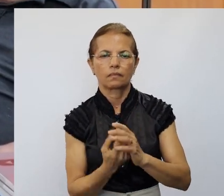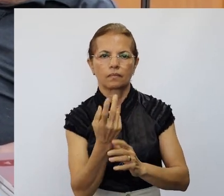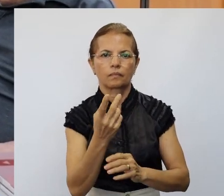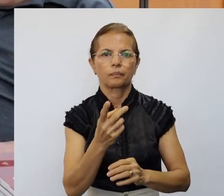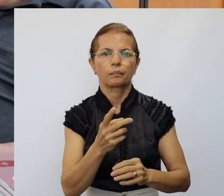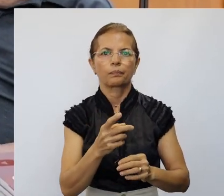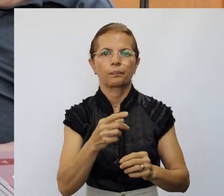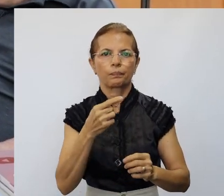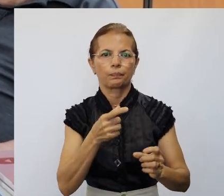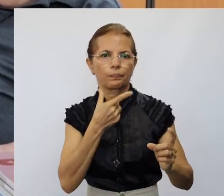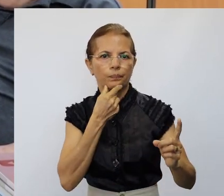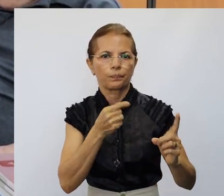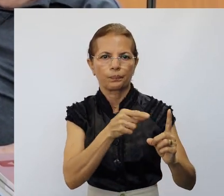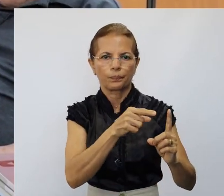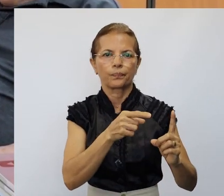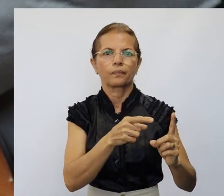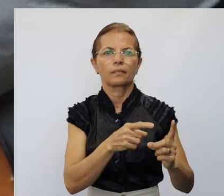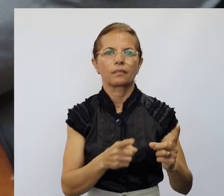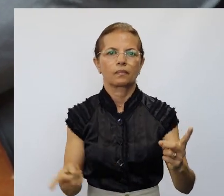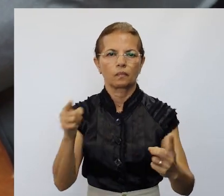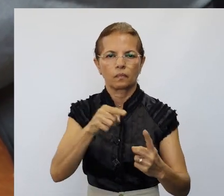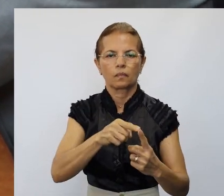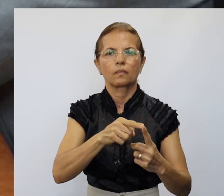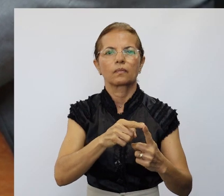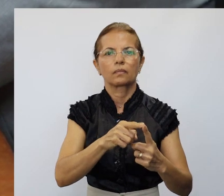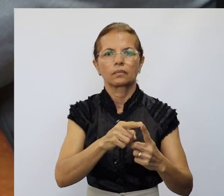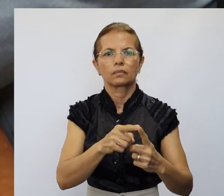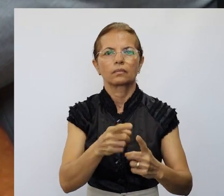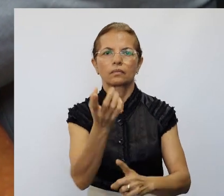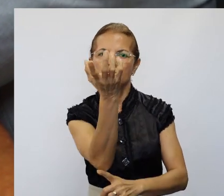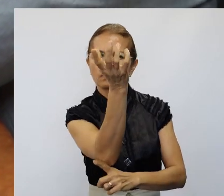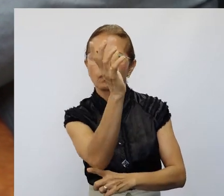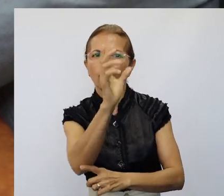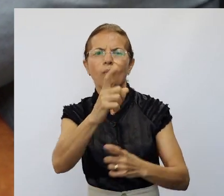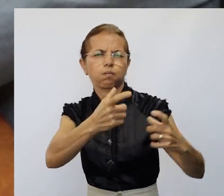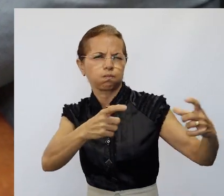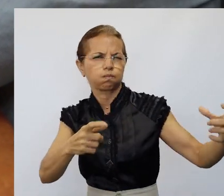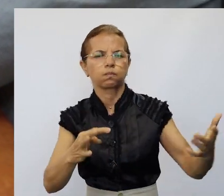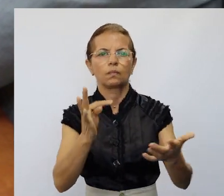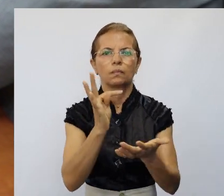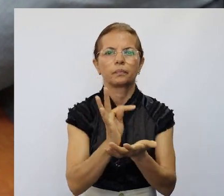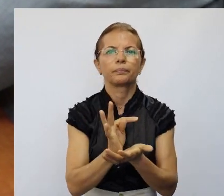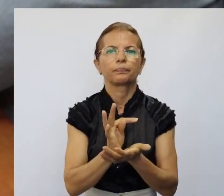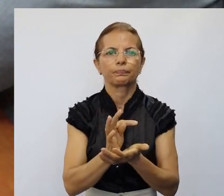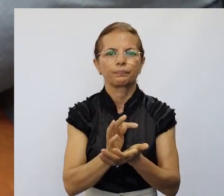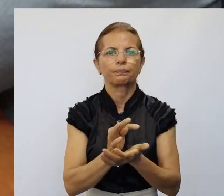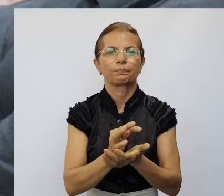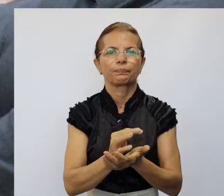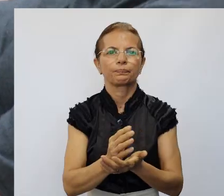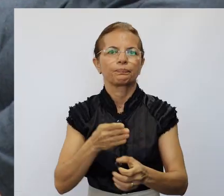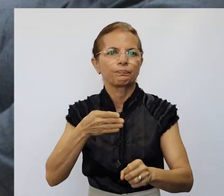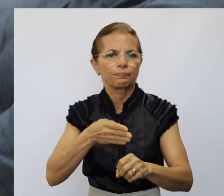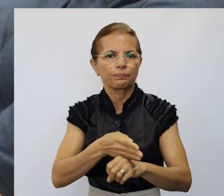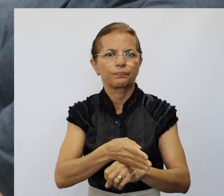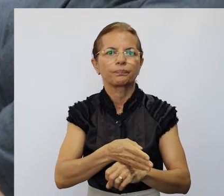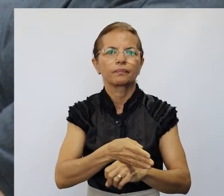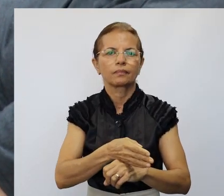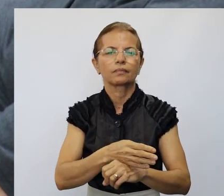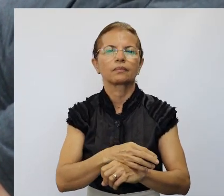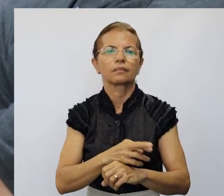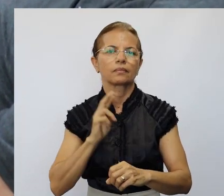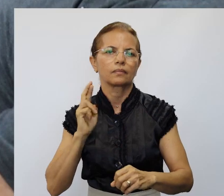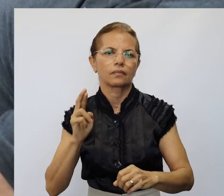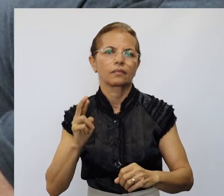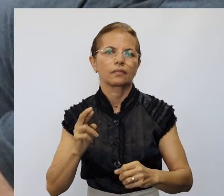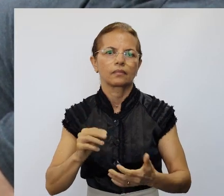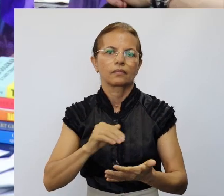idealizado pelo empresário Silvio Leite, tem o intuito de revitalizar e ampliar a arborização de Terezina. Também participaram